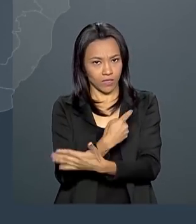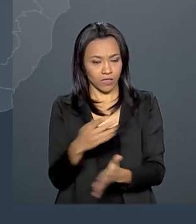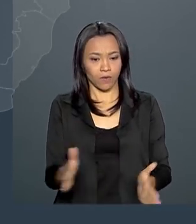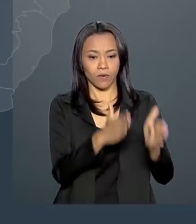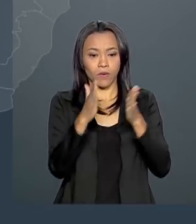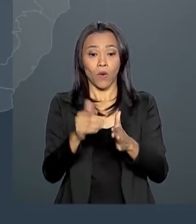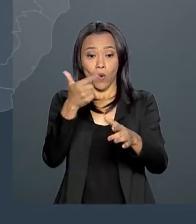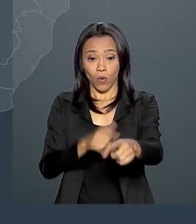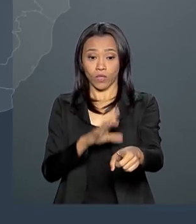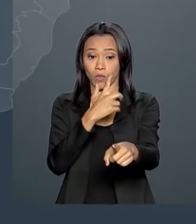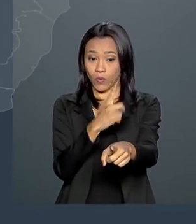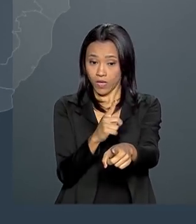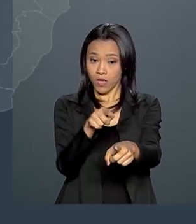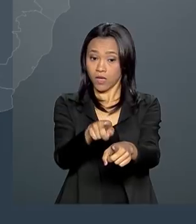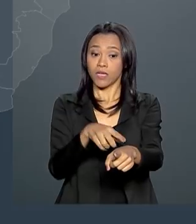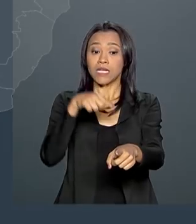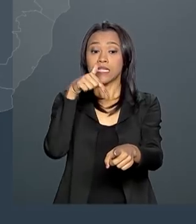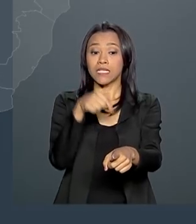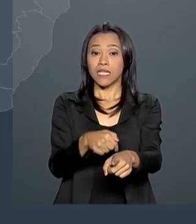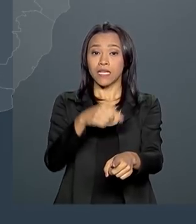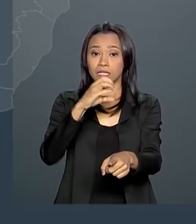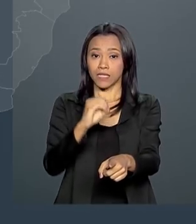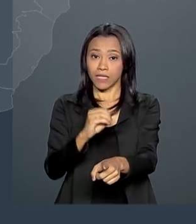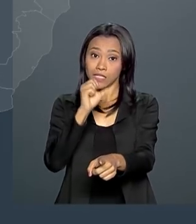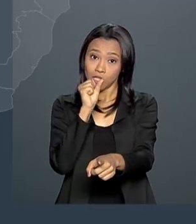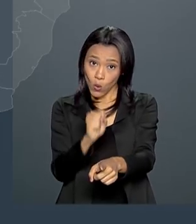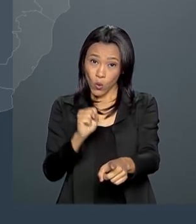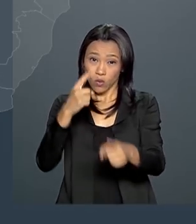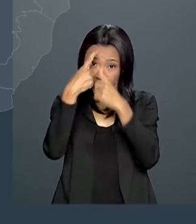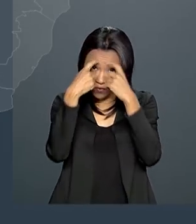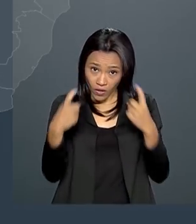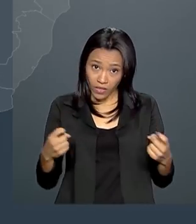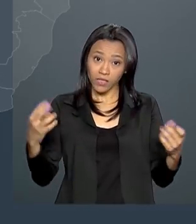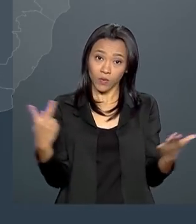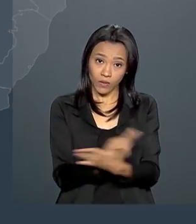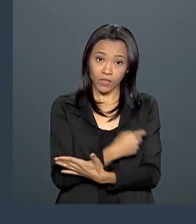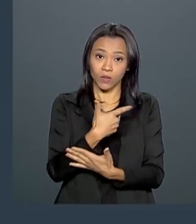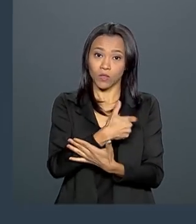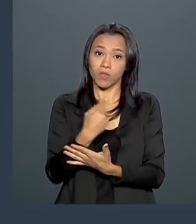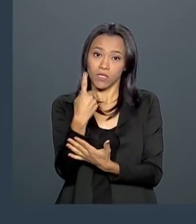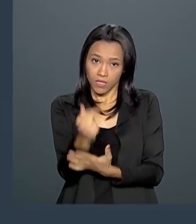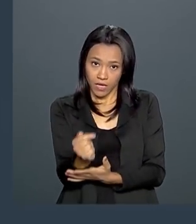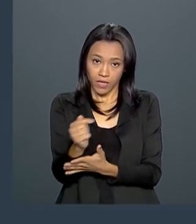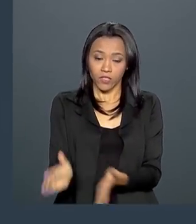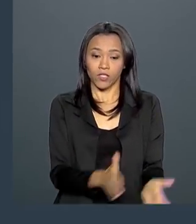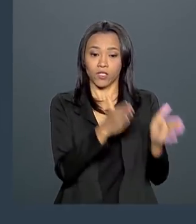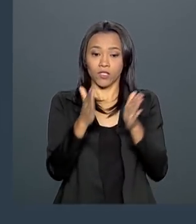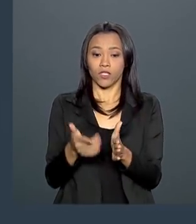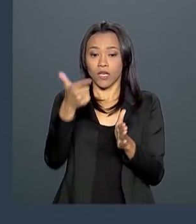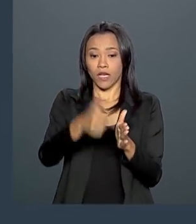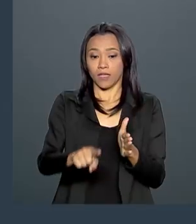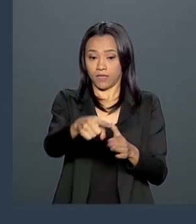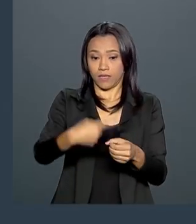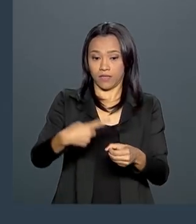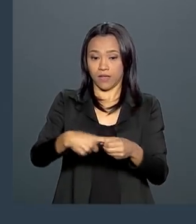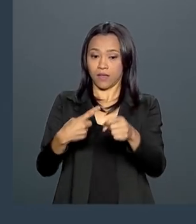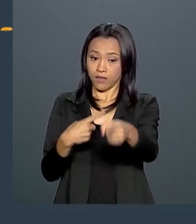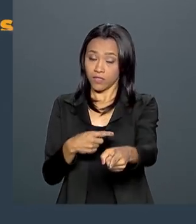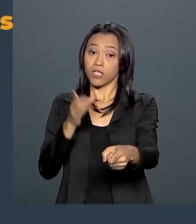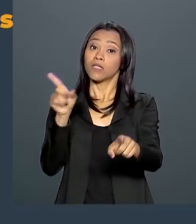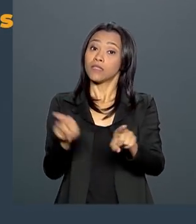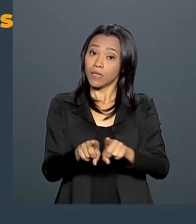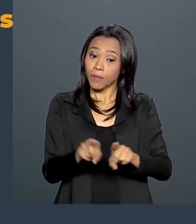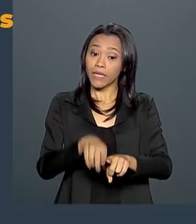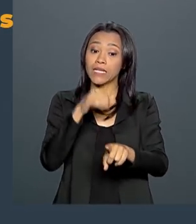em Goiás, registrou 708 crimes violentos em 2017. Já Cariacica, no Espírito Santo, teve